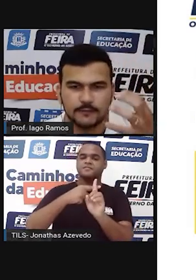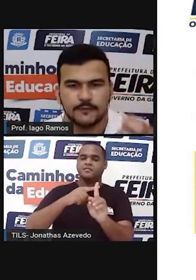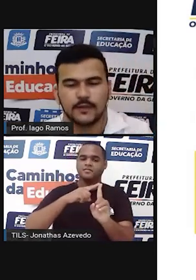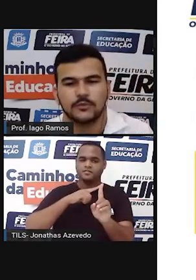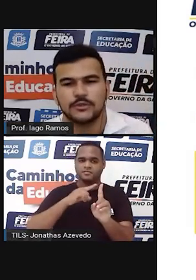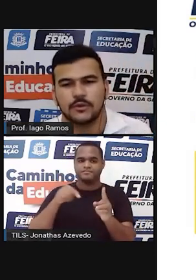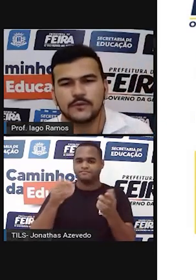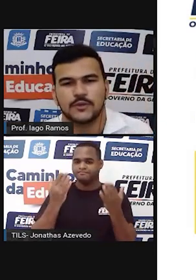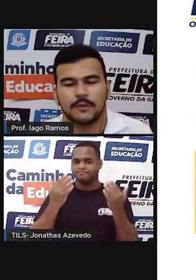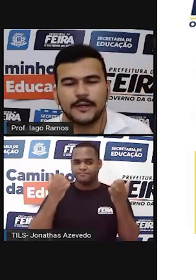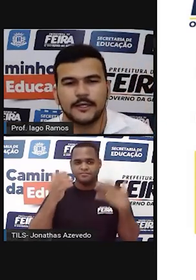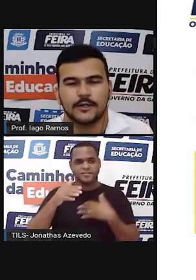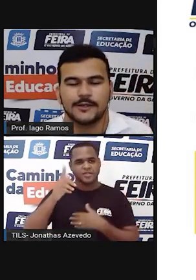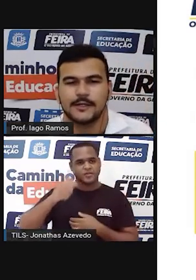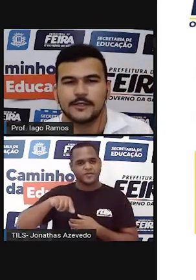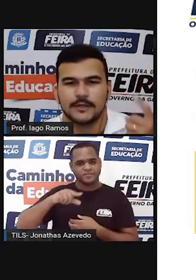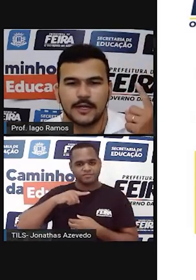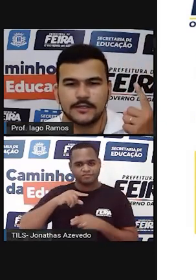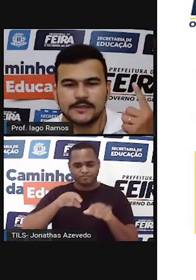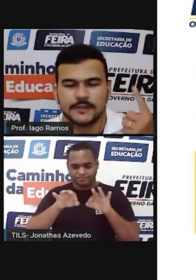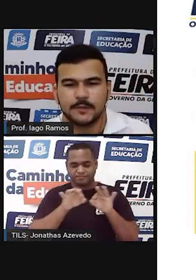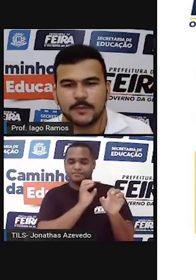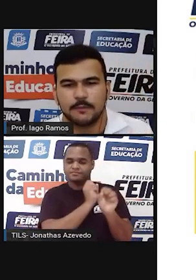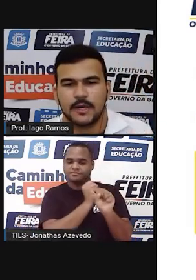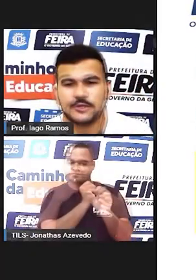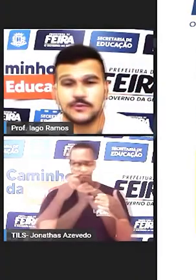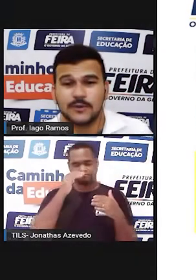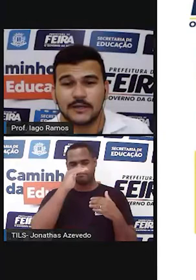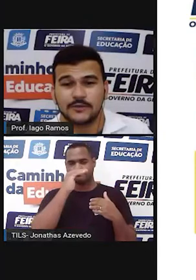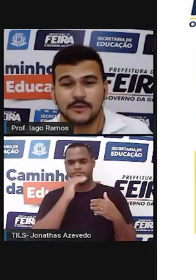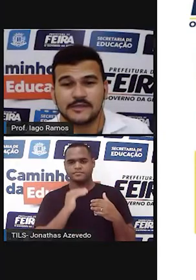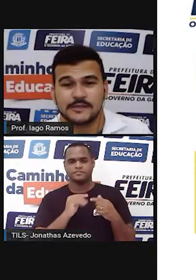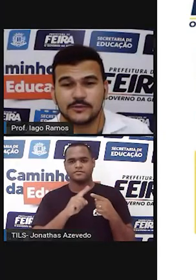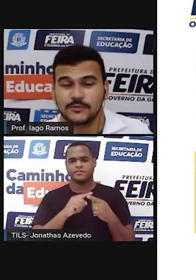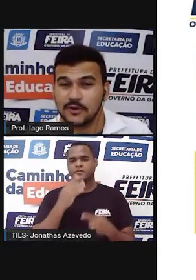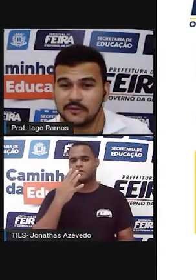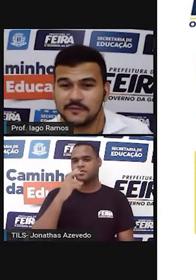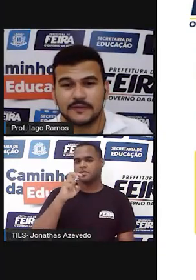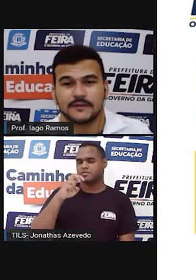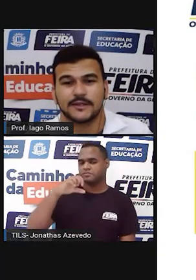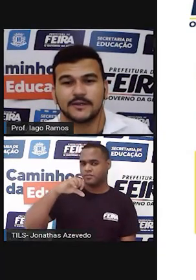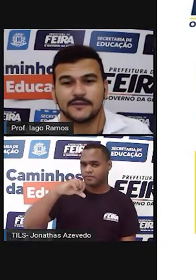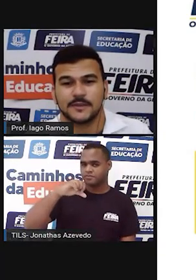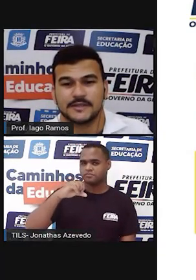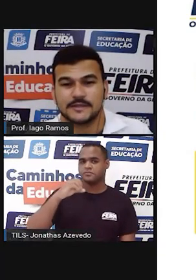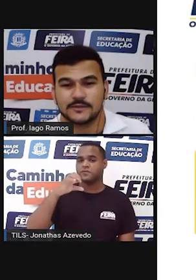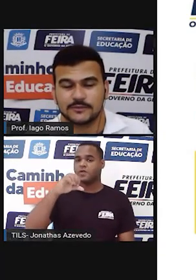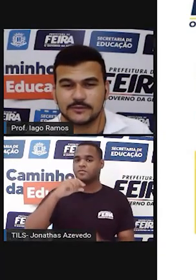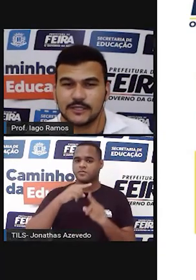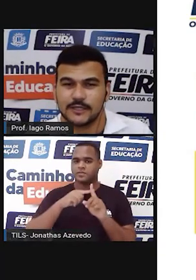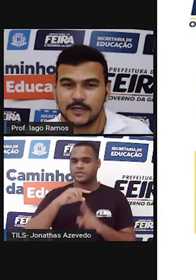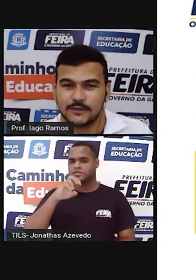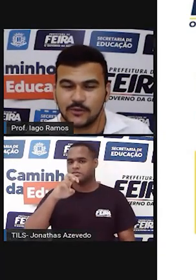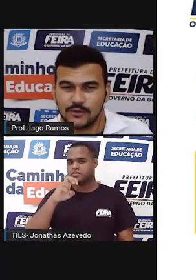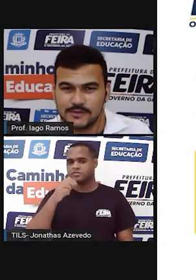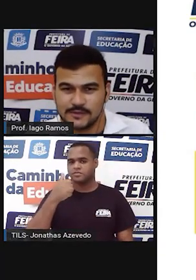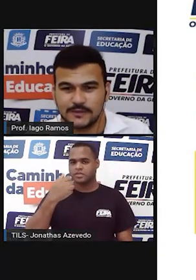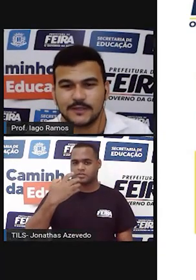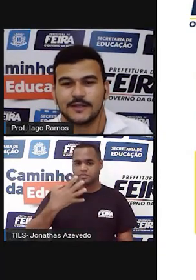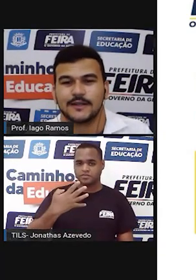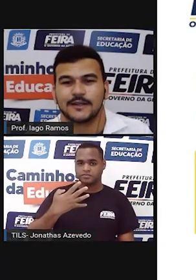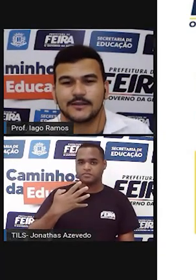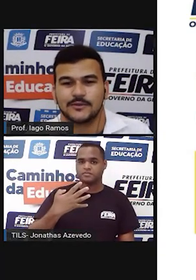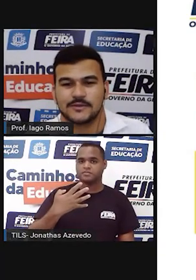aí, vamos de novo somar aqui, ó, lá de cima pra baixo. 4 mais 5, 9. 9 mais 5, 14.